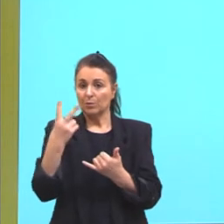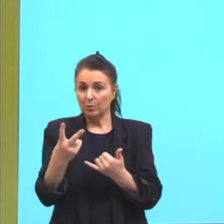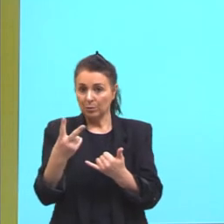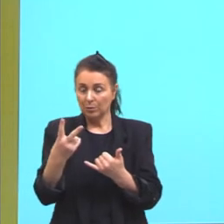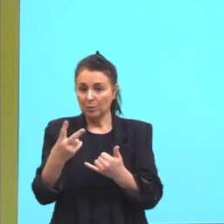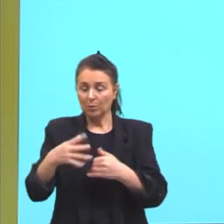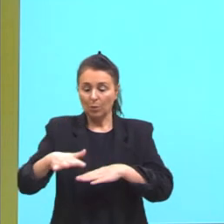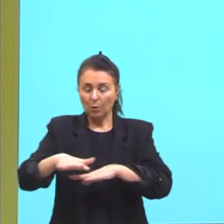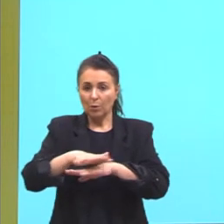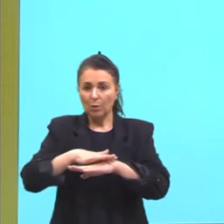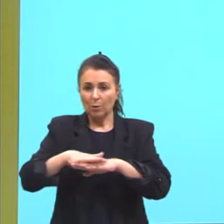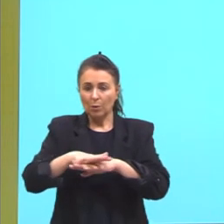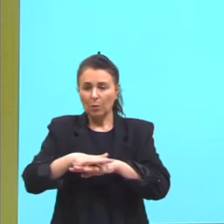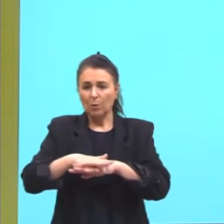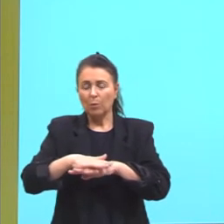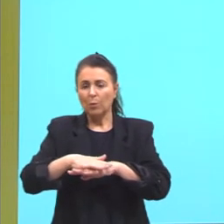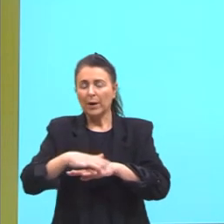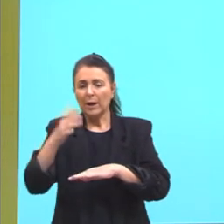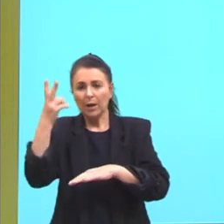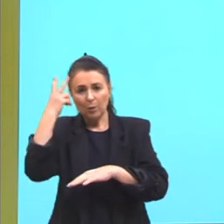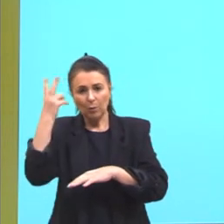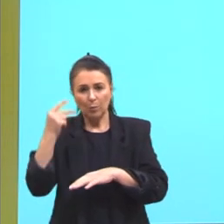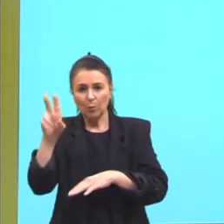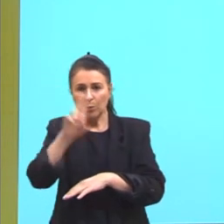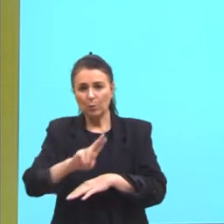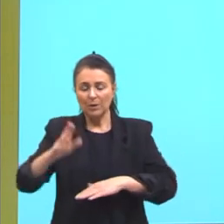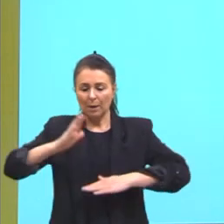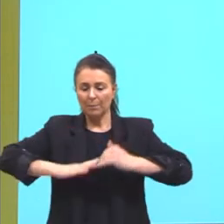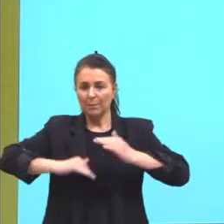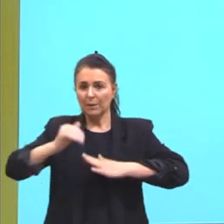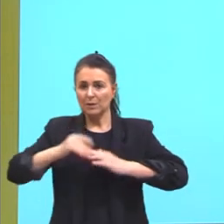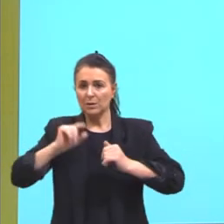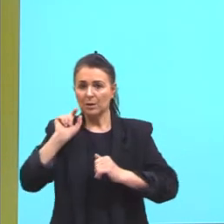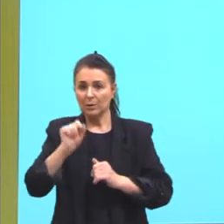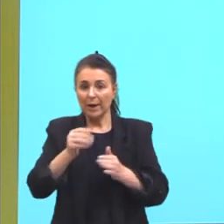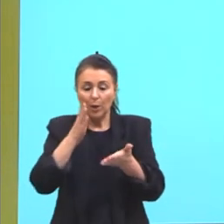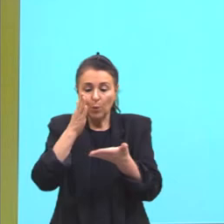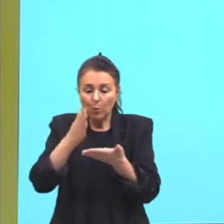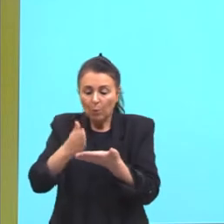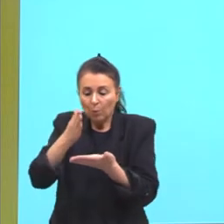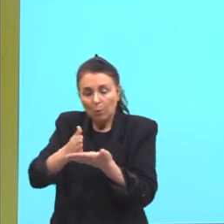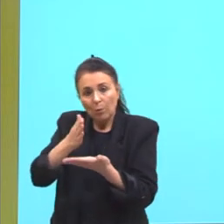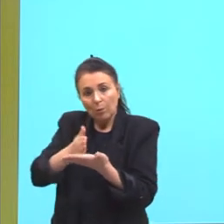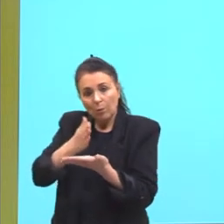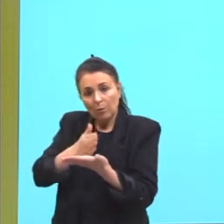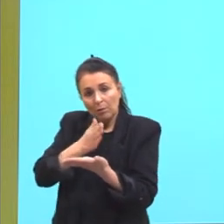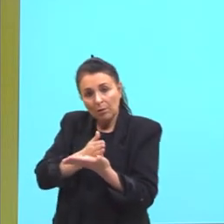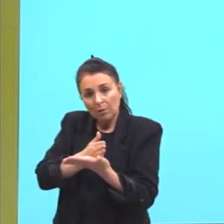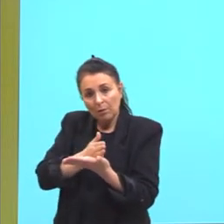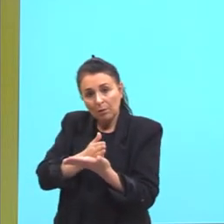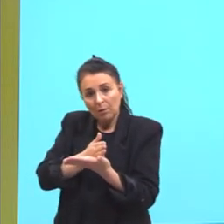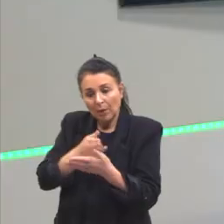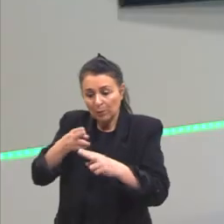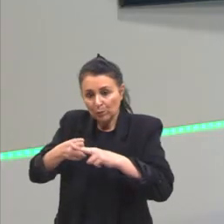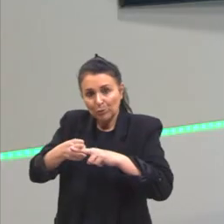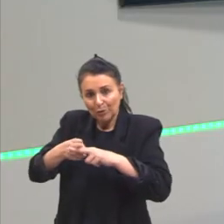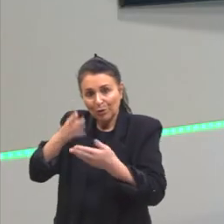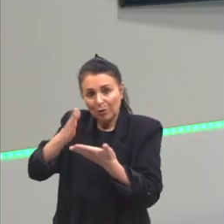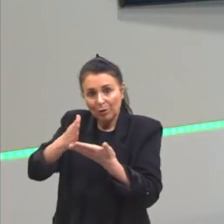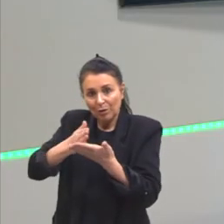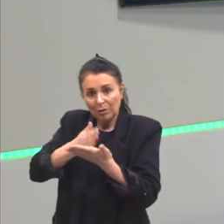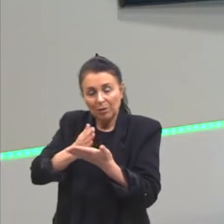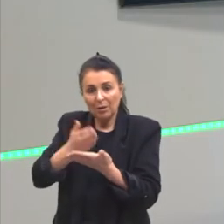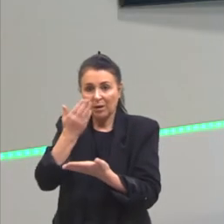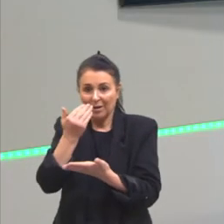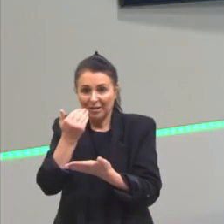procedimento muito comum utilizado em práticas é o corte dos alimentos. Eu usei este exemplo, exatamente este